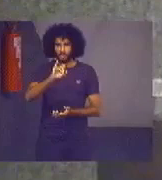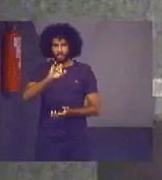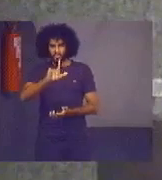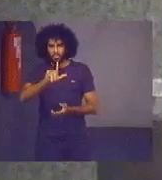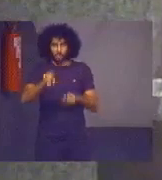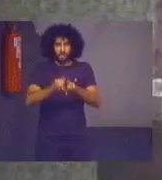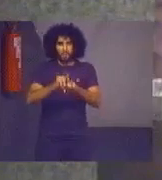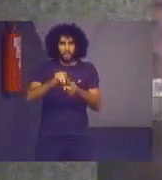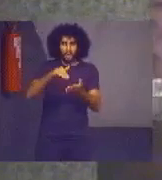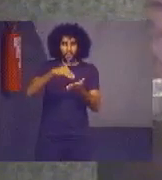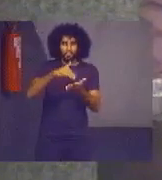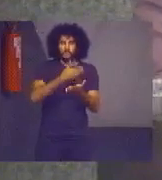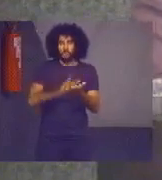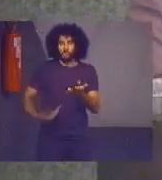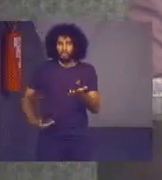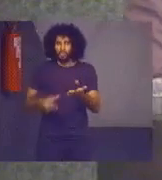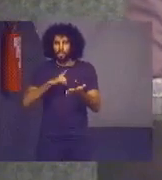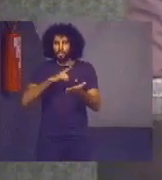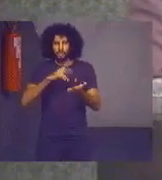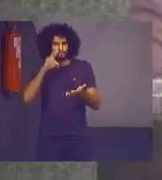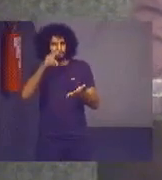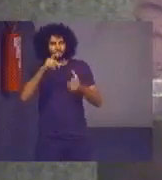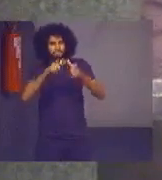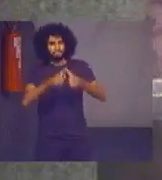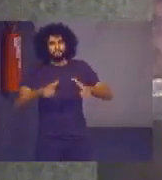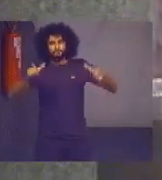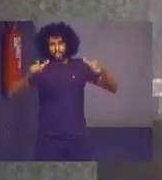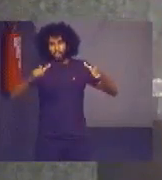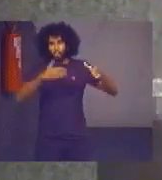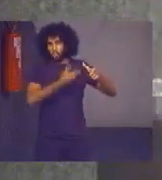que tem uma visão mais macro do governo como um todo.